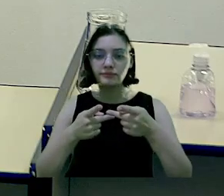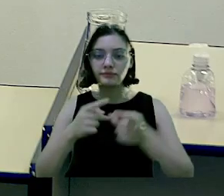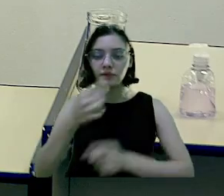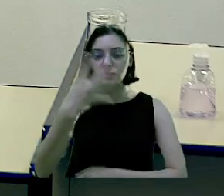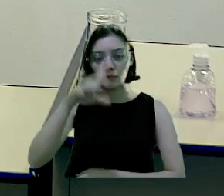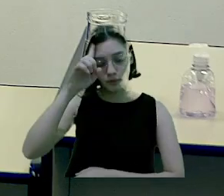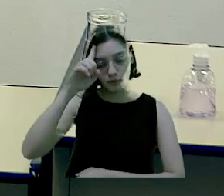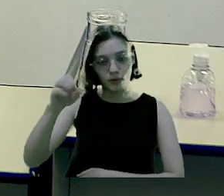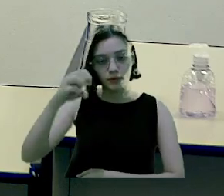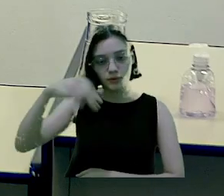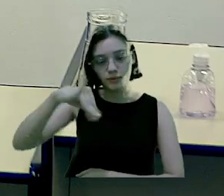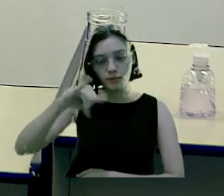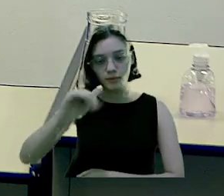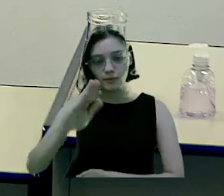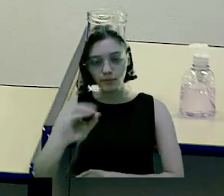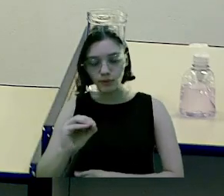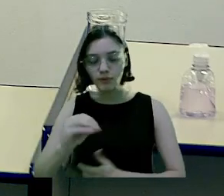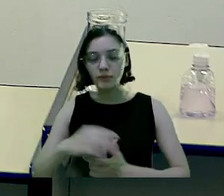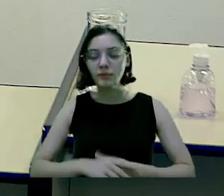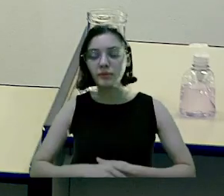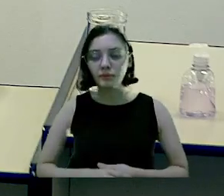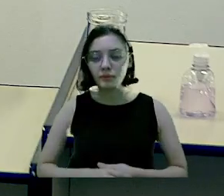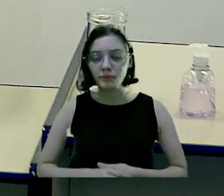de 4 de maio de 2001.